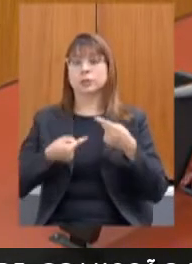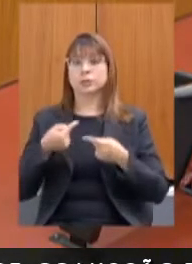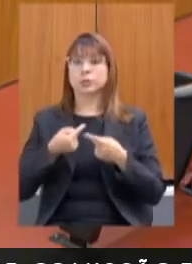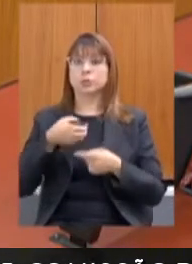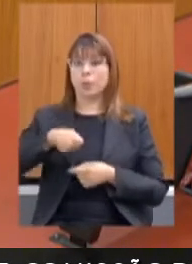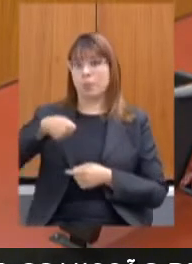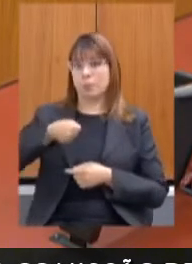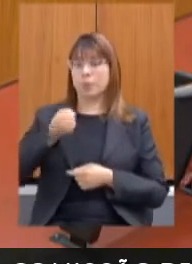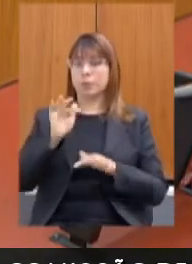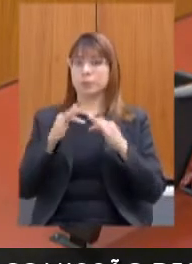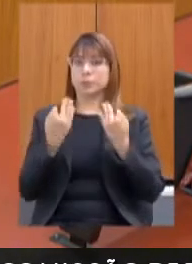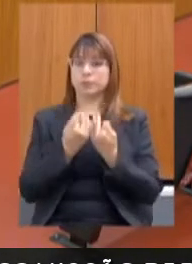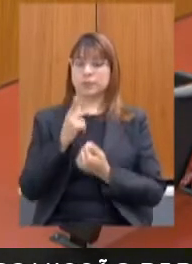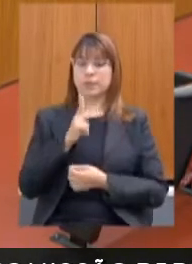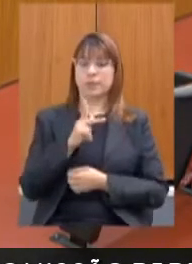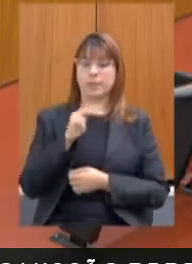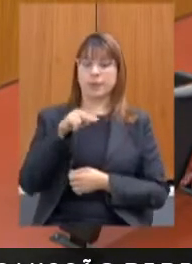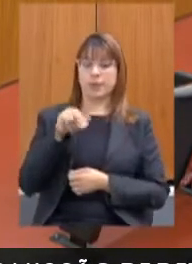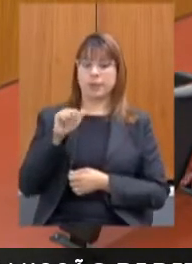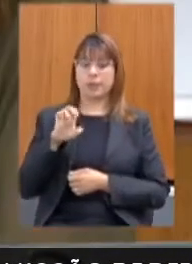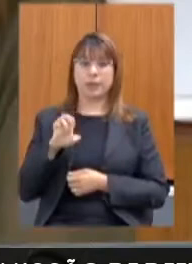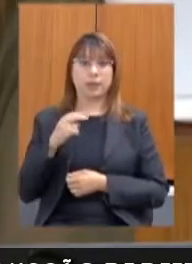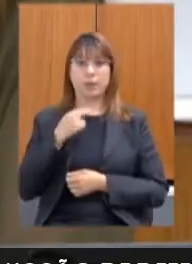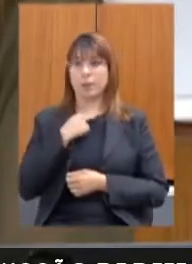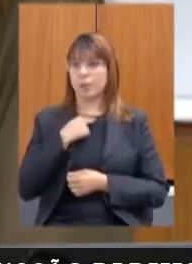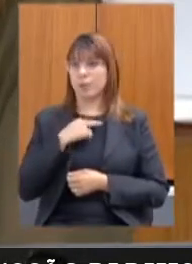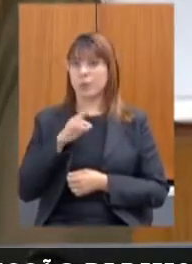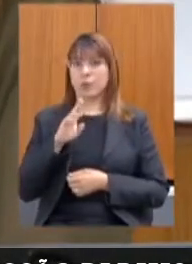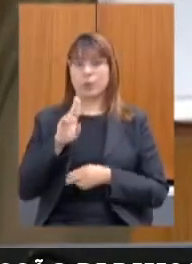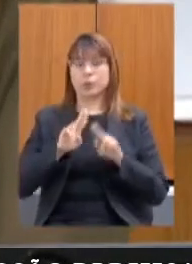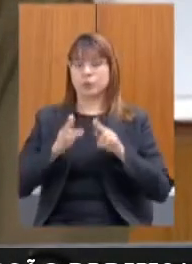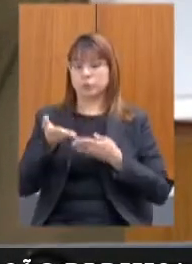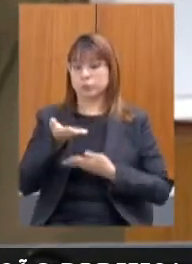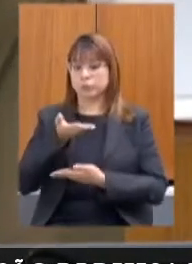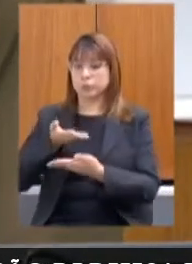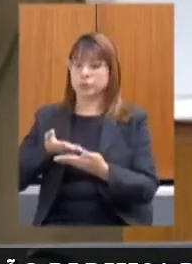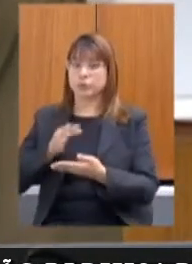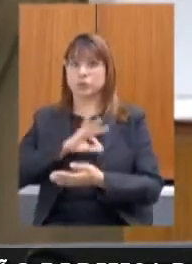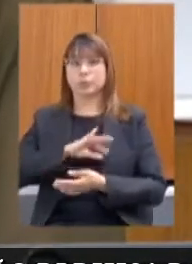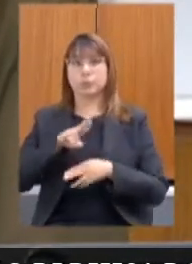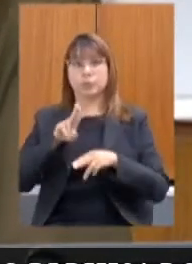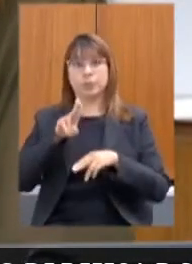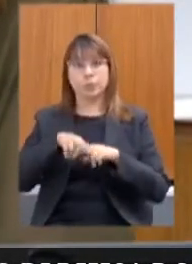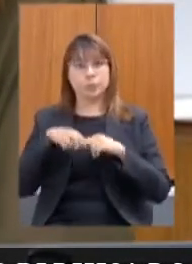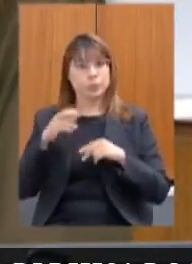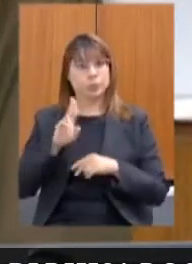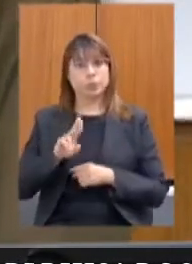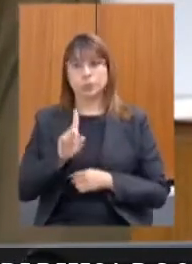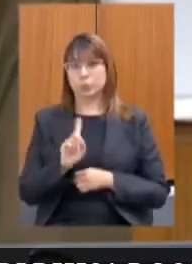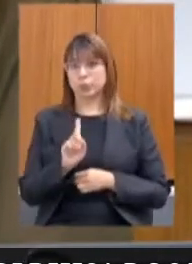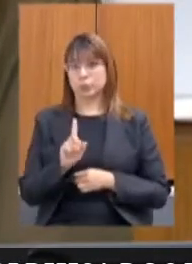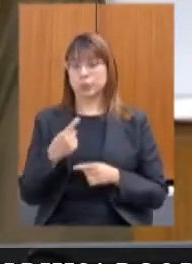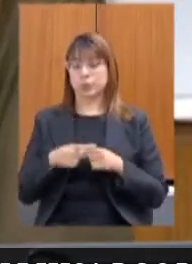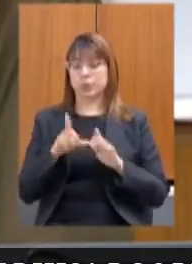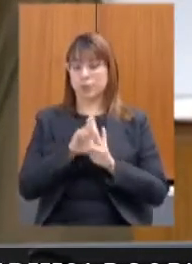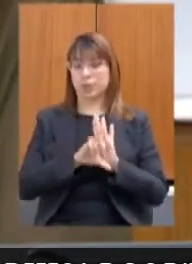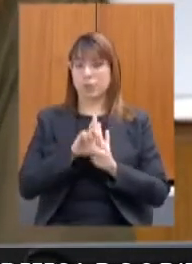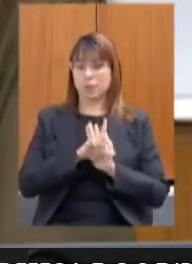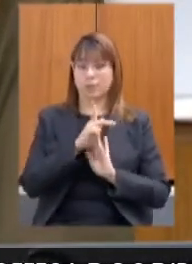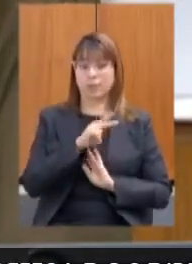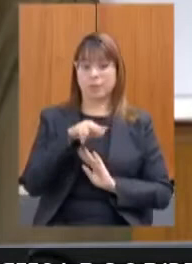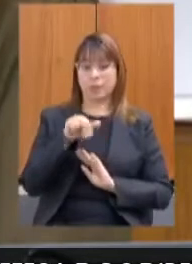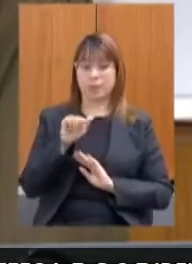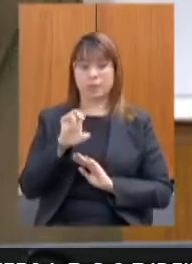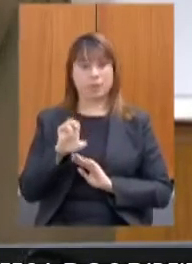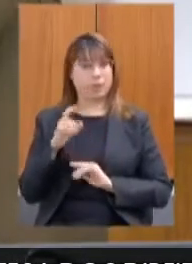o PNAE ele não poderia ser usado como transferência de renda e por isso que ele não foi utilizado porque ele a legislação do PNAE